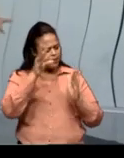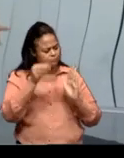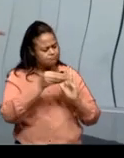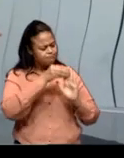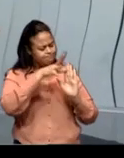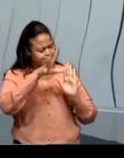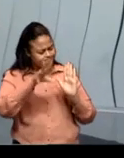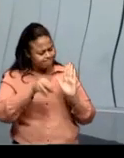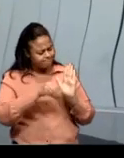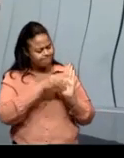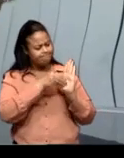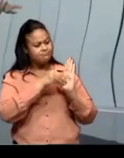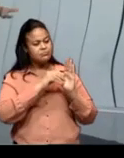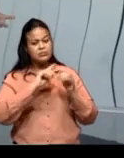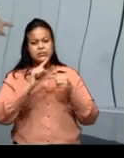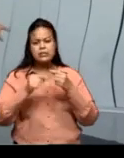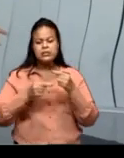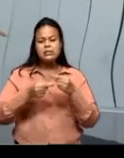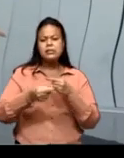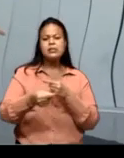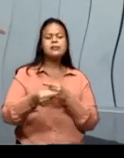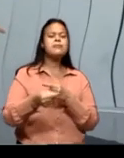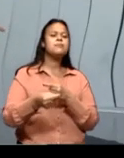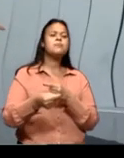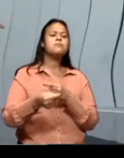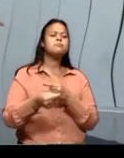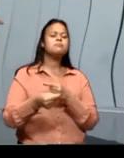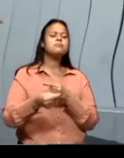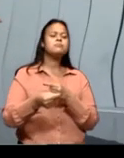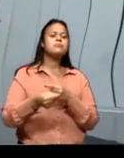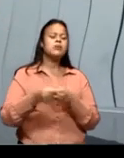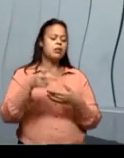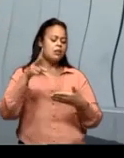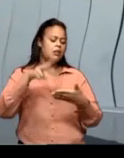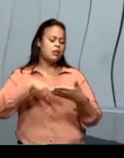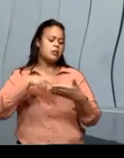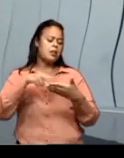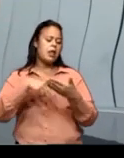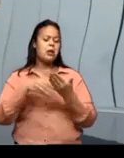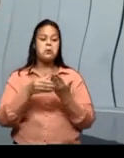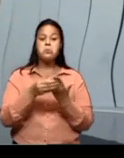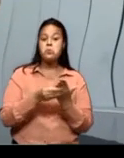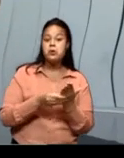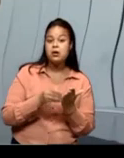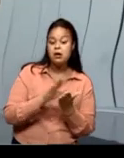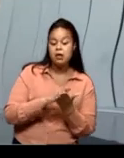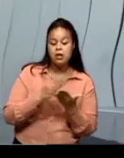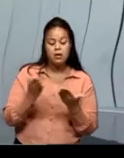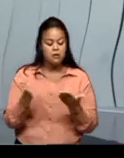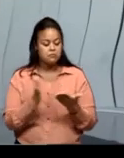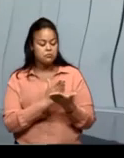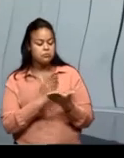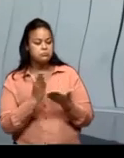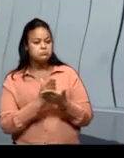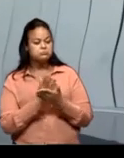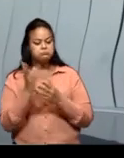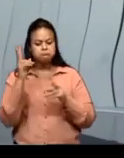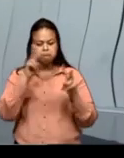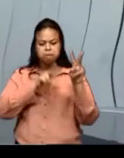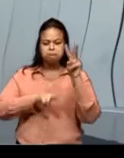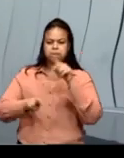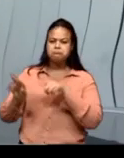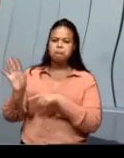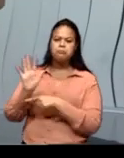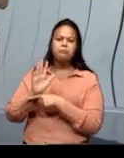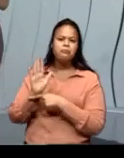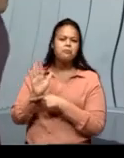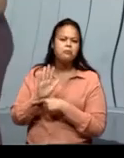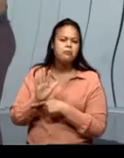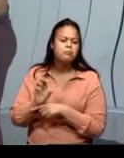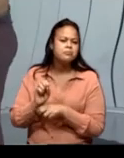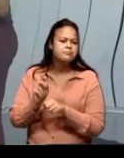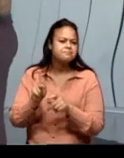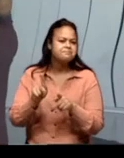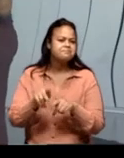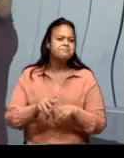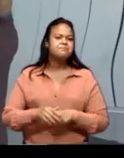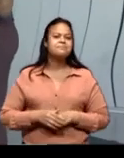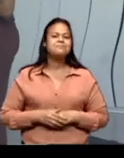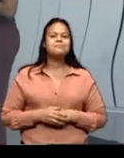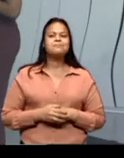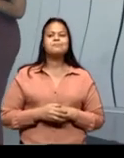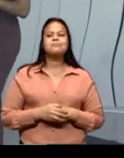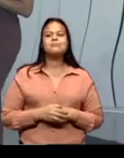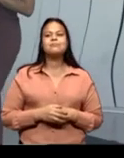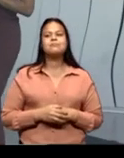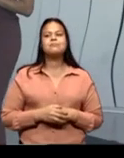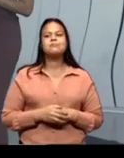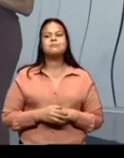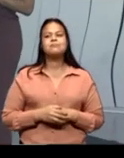poder depois ler um livro ou assistir a um filme, ok? Bem, então